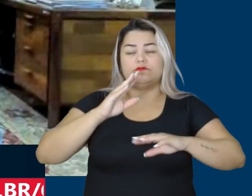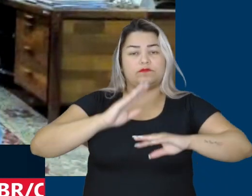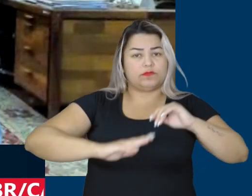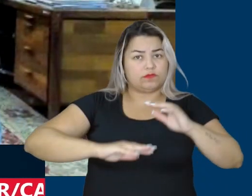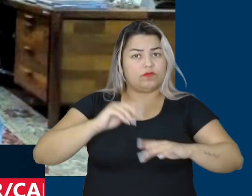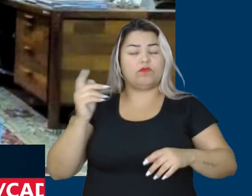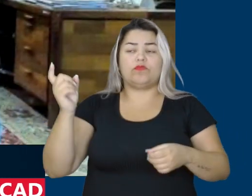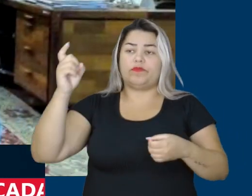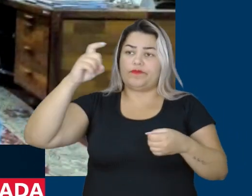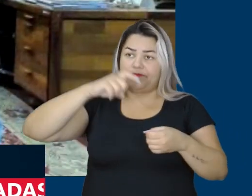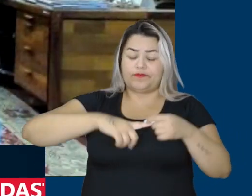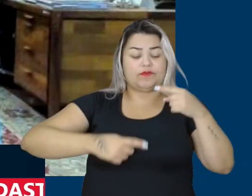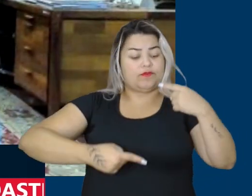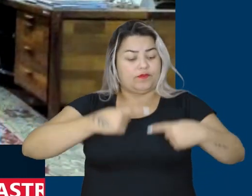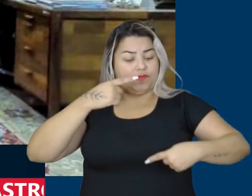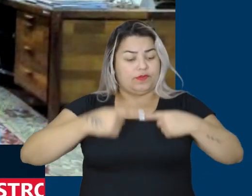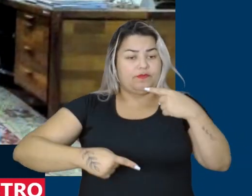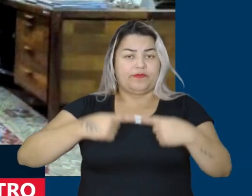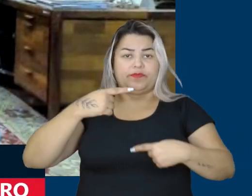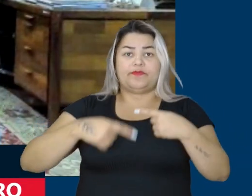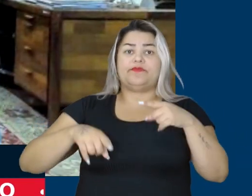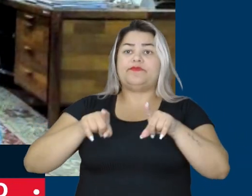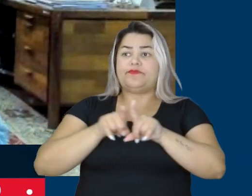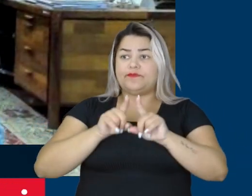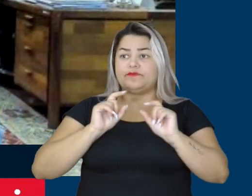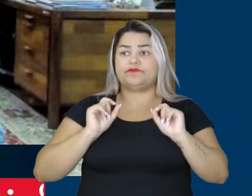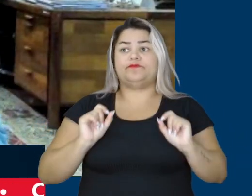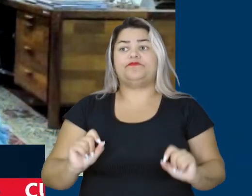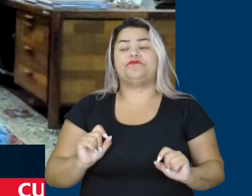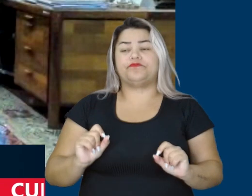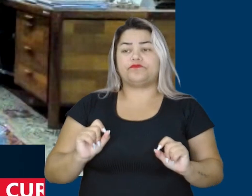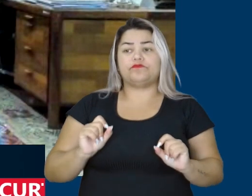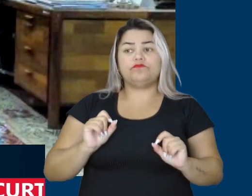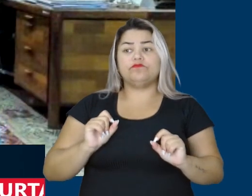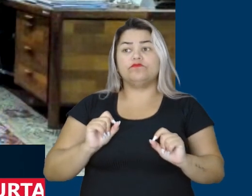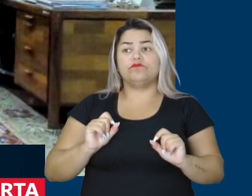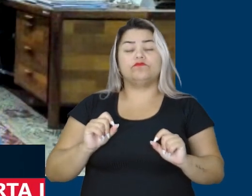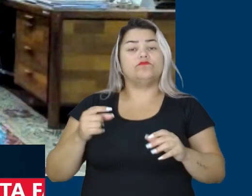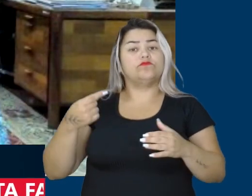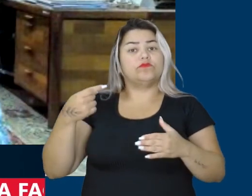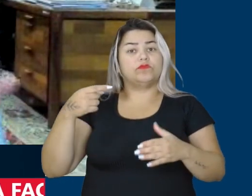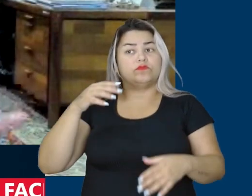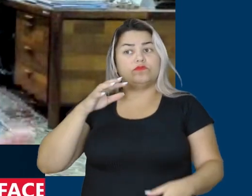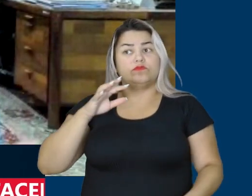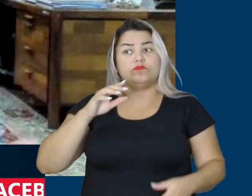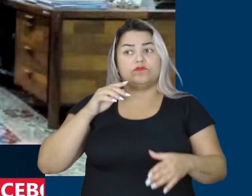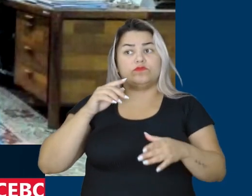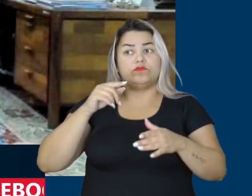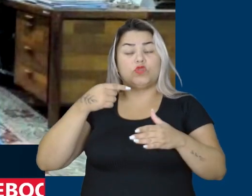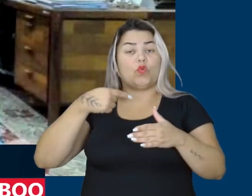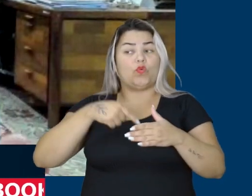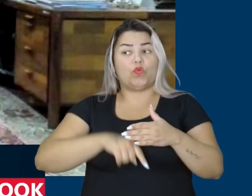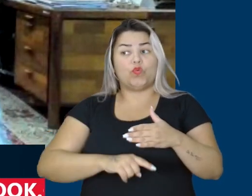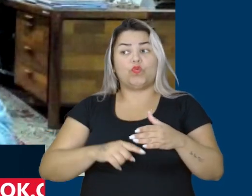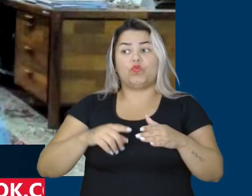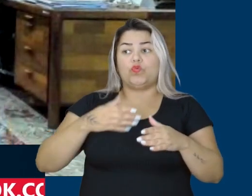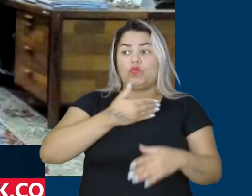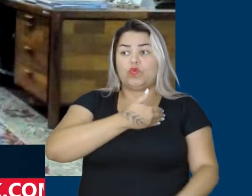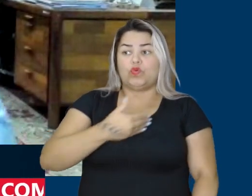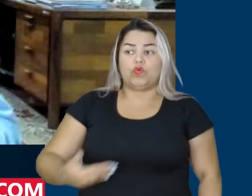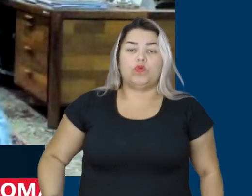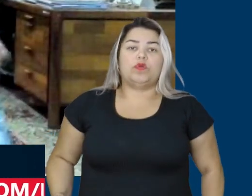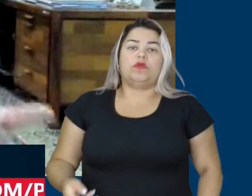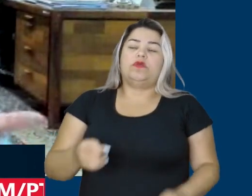retomada. O debate que estamos fazendo em relação ao Fundo de Garantia, como um fundo público de